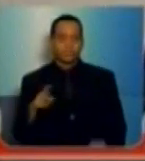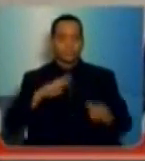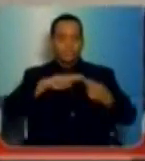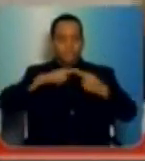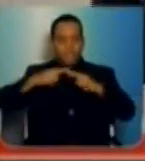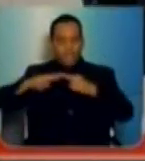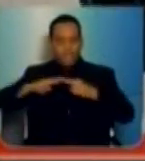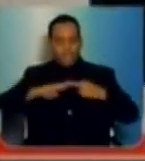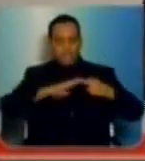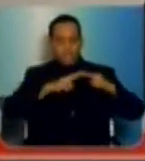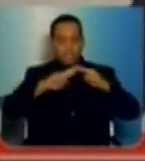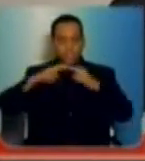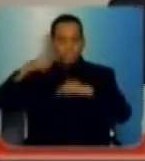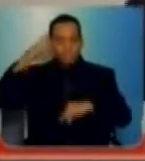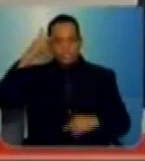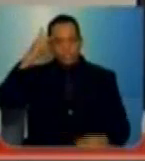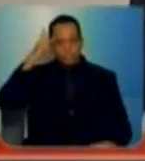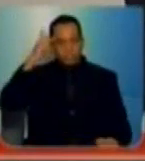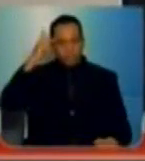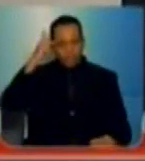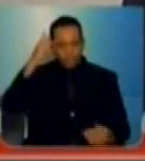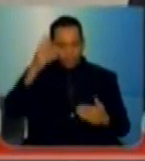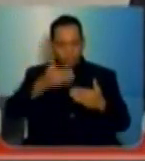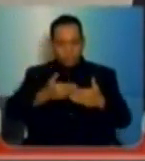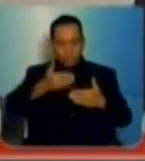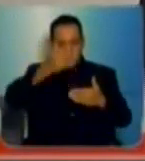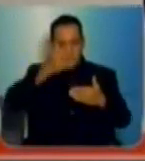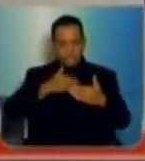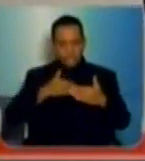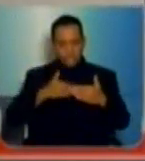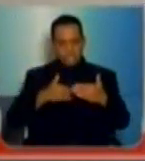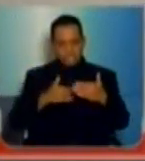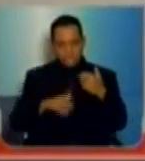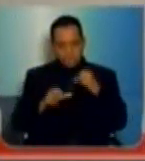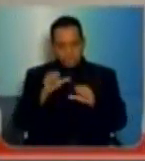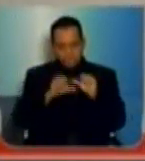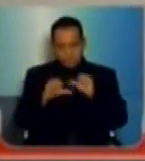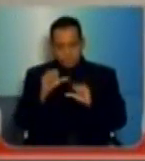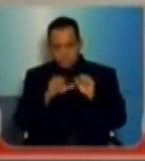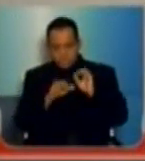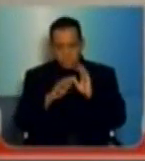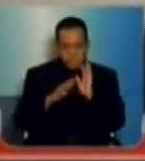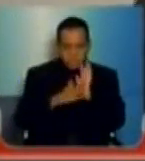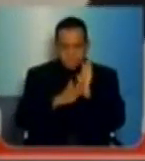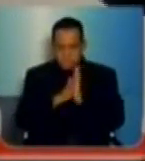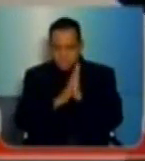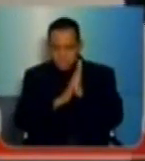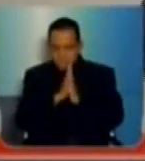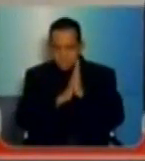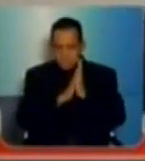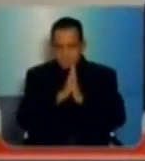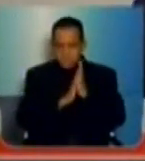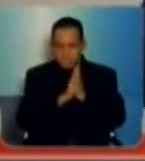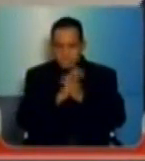Paulo. É isso que está por detrás da mudança da metodologia,